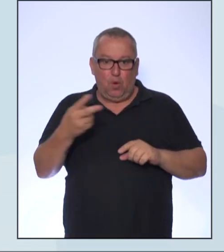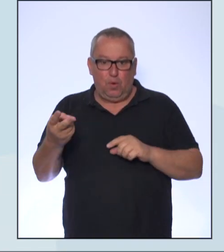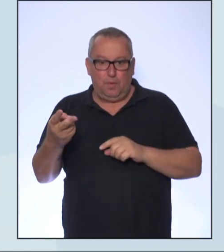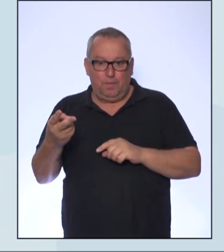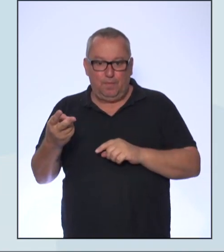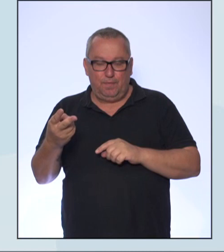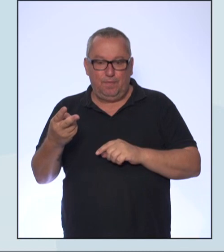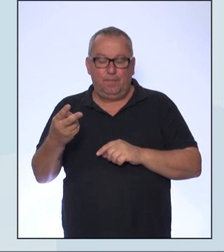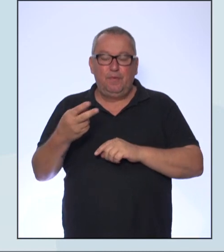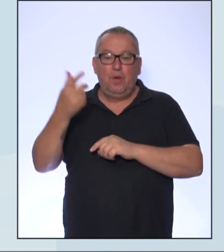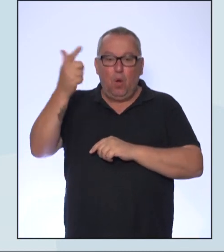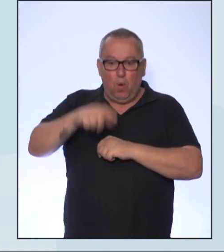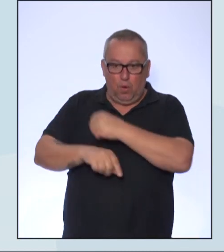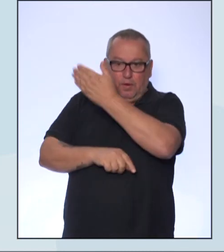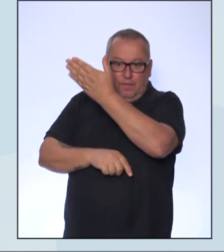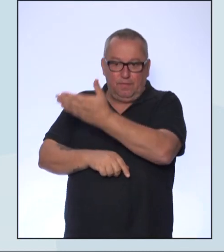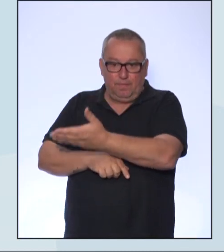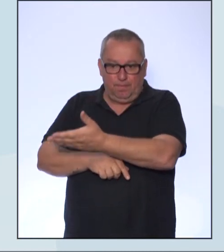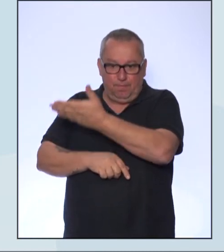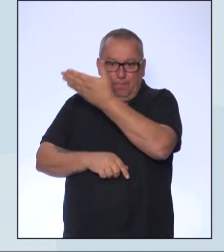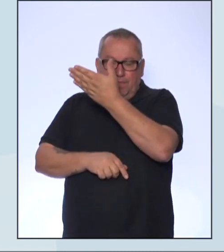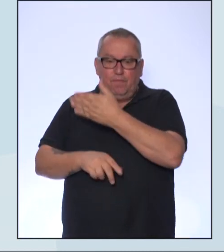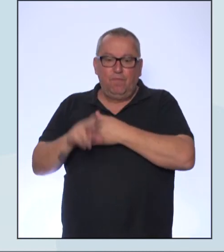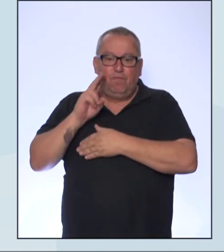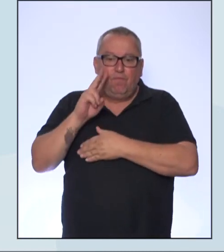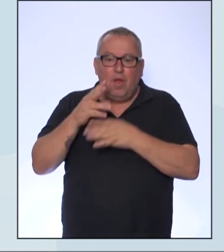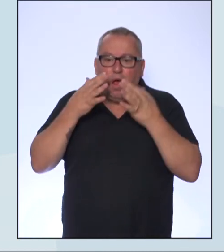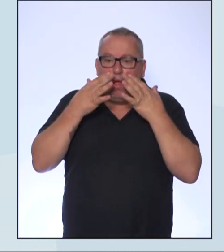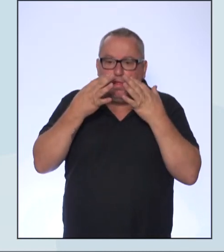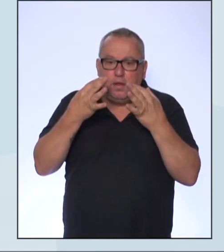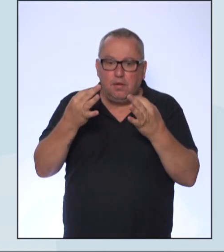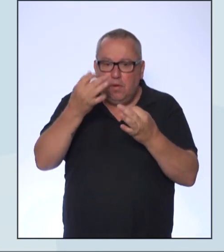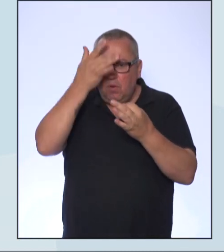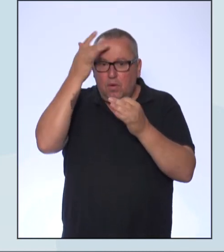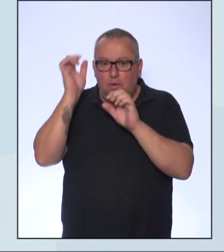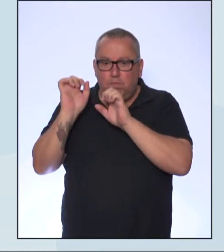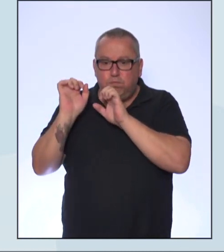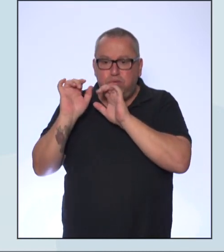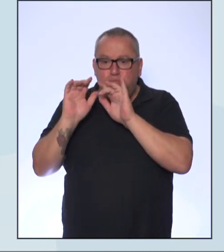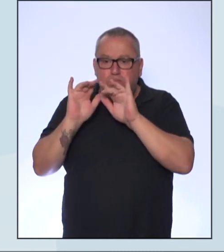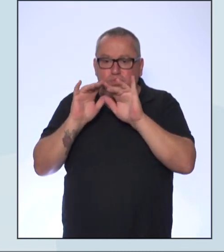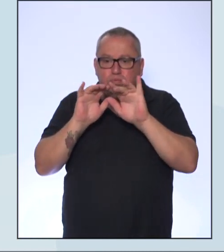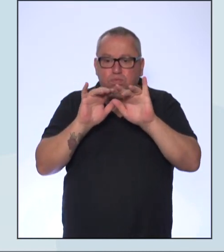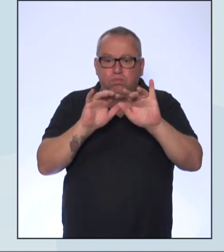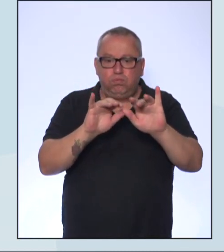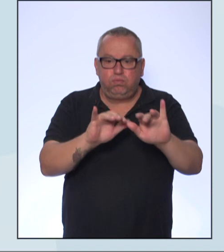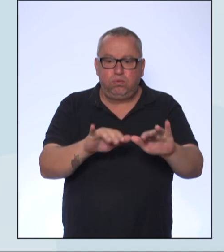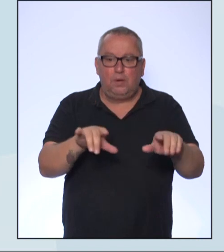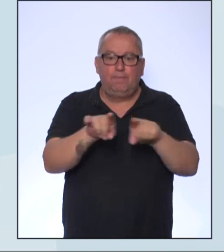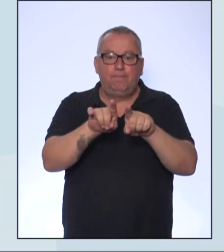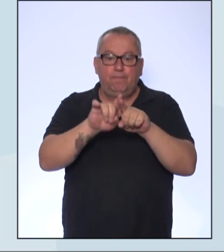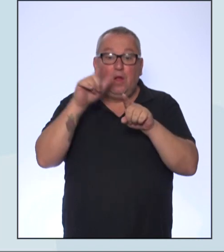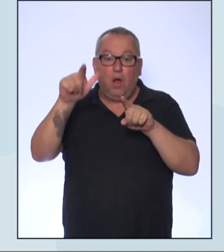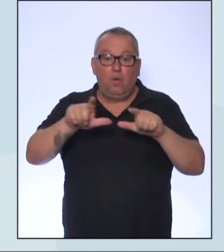vai ficar aí em alguns instantes para vocês. E agora a próxima imagem,